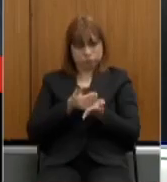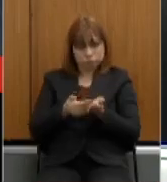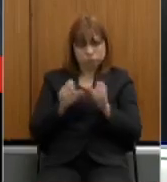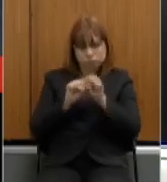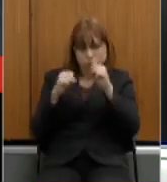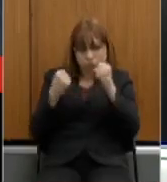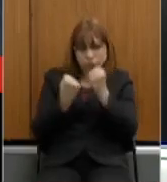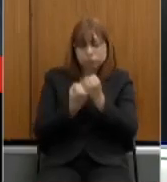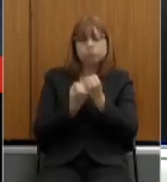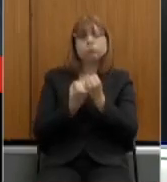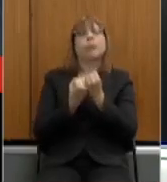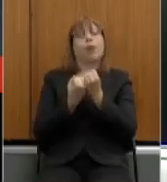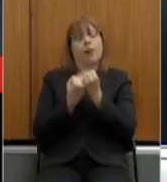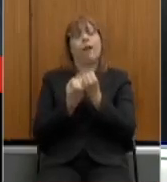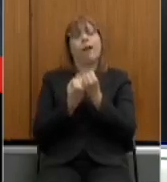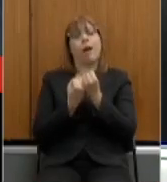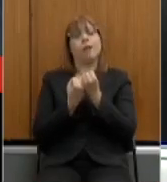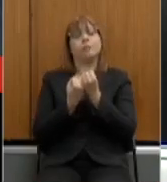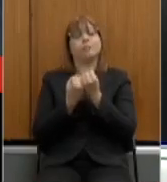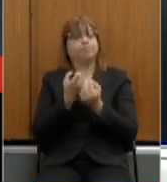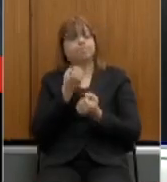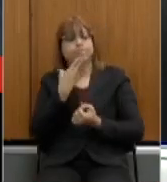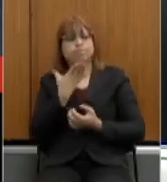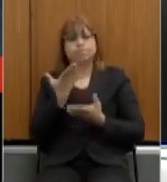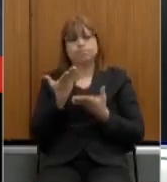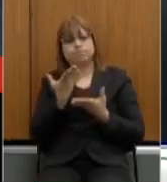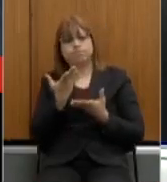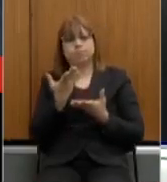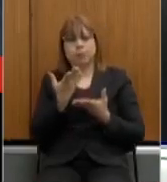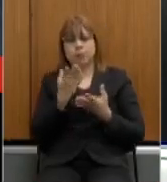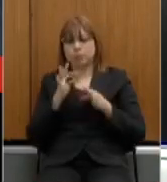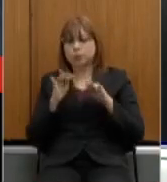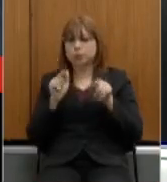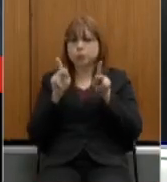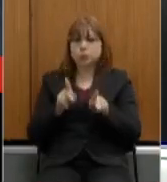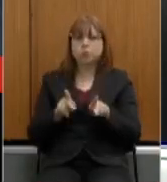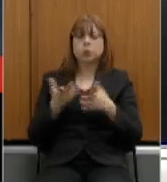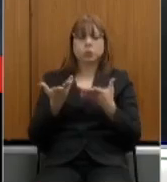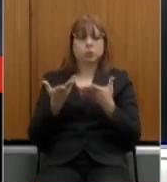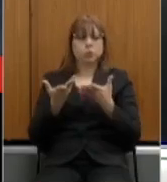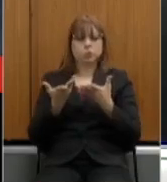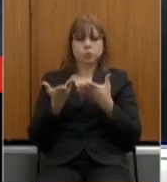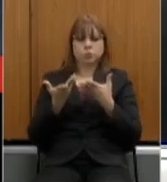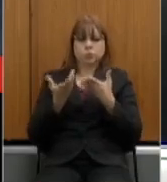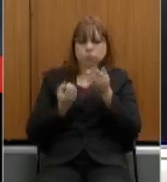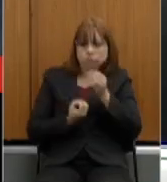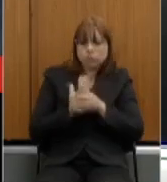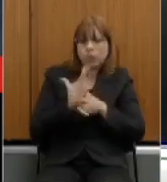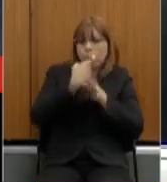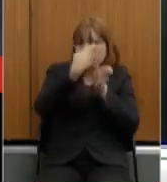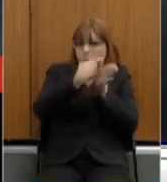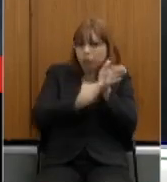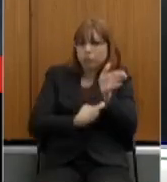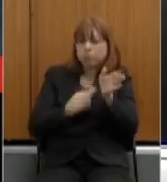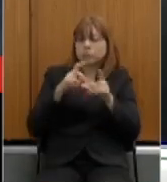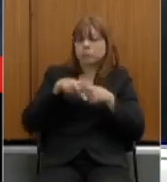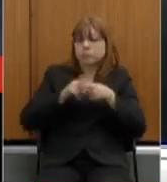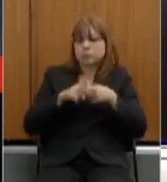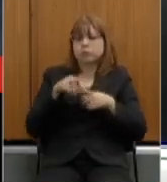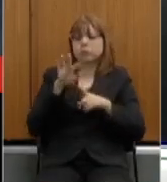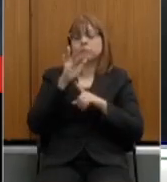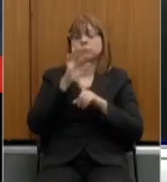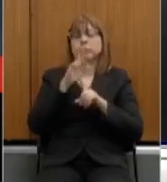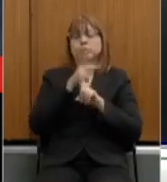é uma alternativa viável para que os principais agentes envolvidos na construção do texto da reforma previdenciária